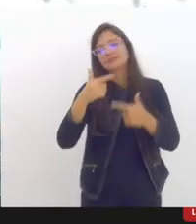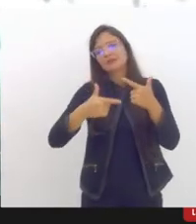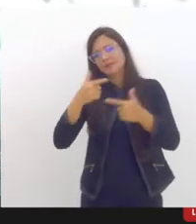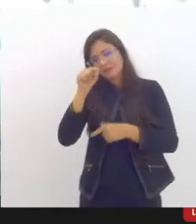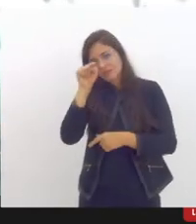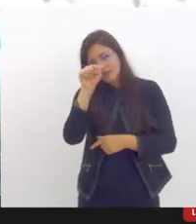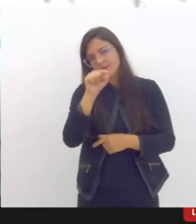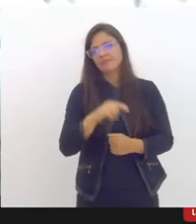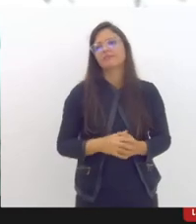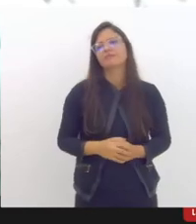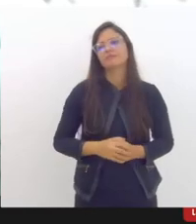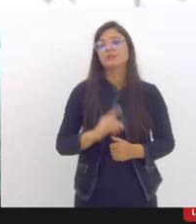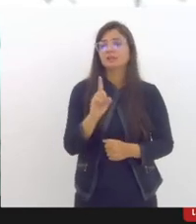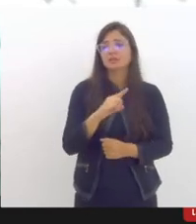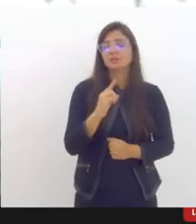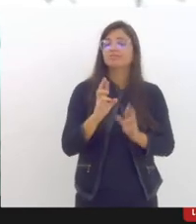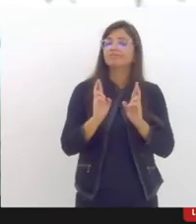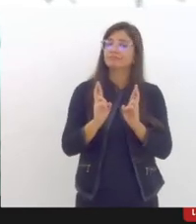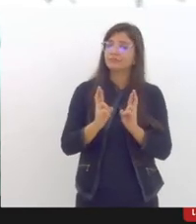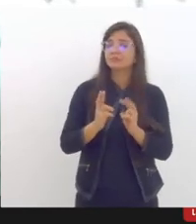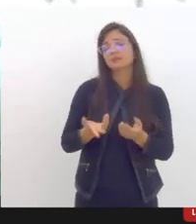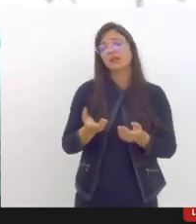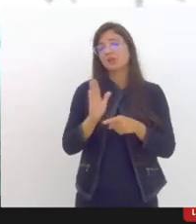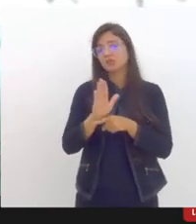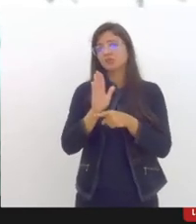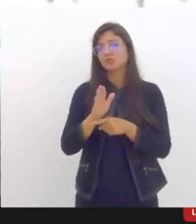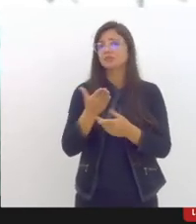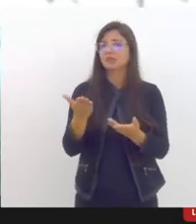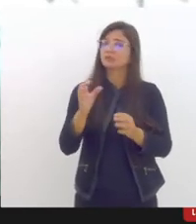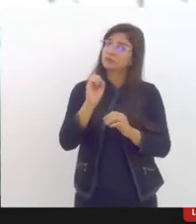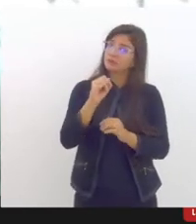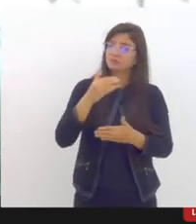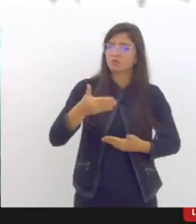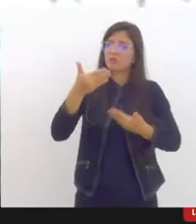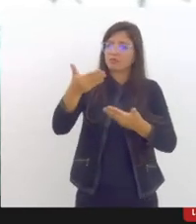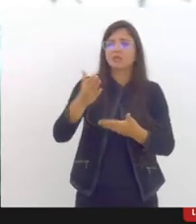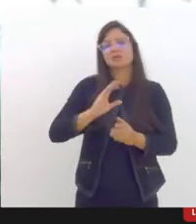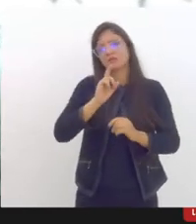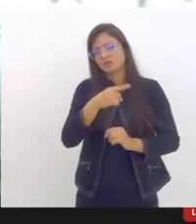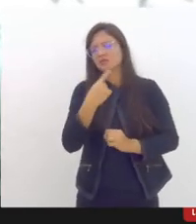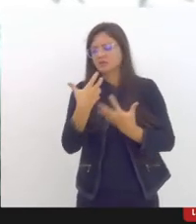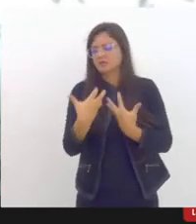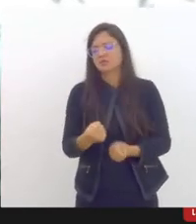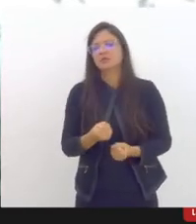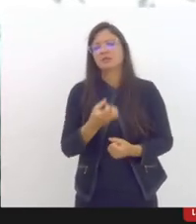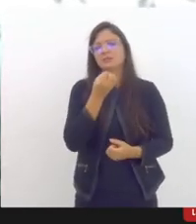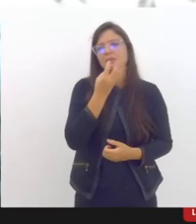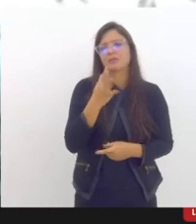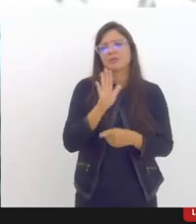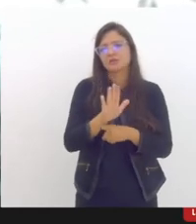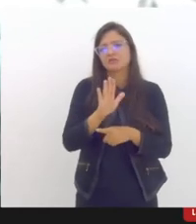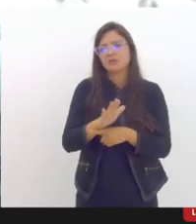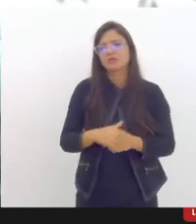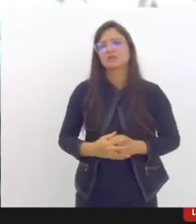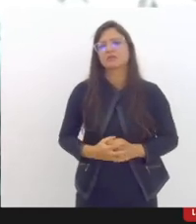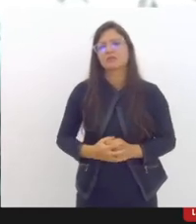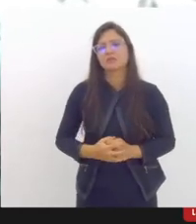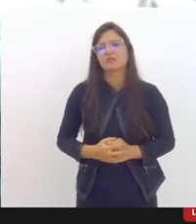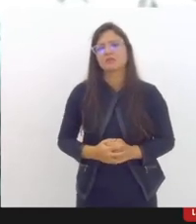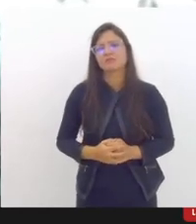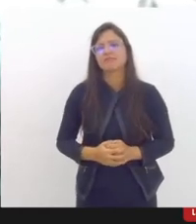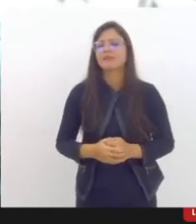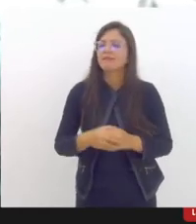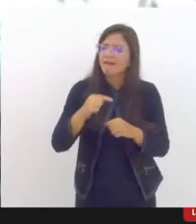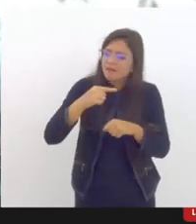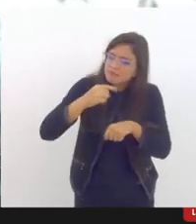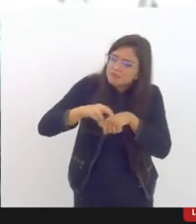para o qual esperamos contribuir se formos chamadas enquanto entidade e tem como função princípua a orientação e fiscalização